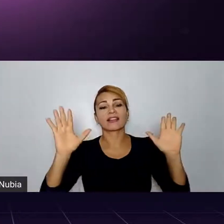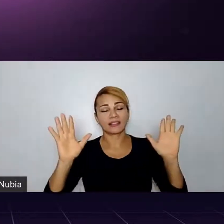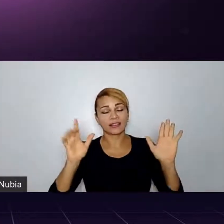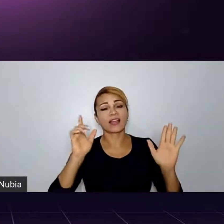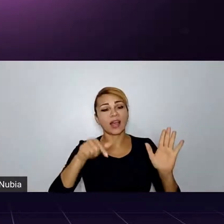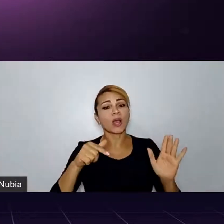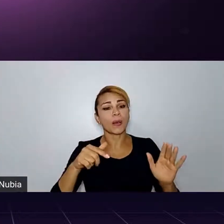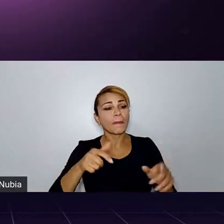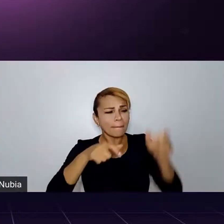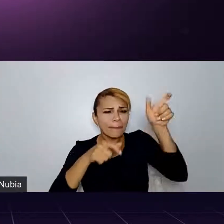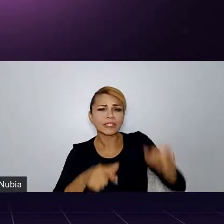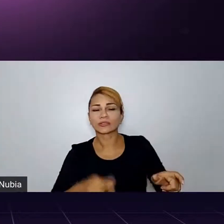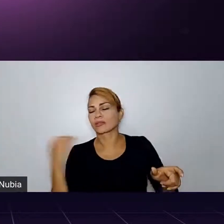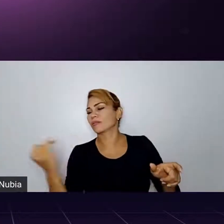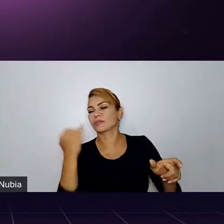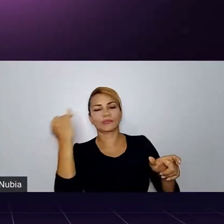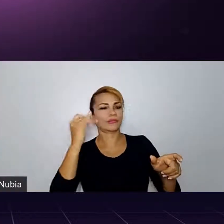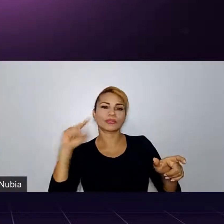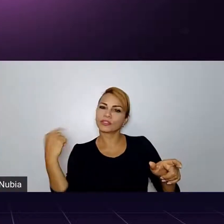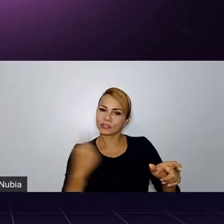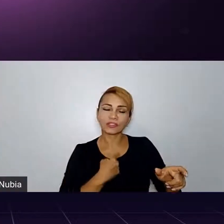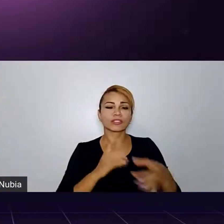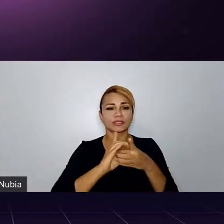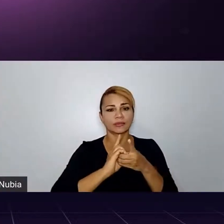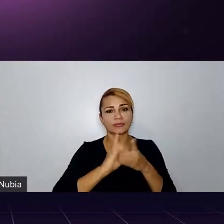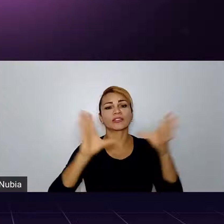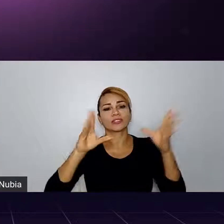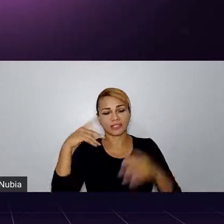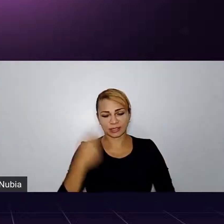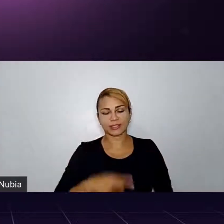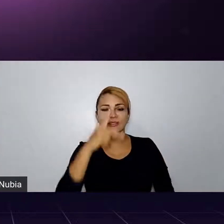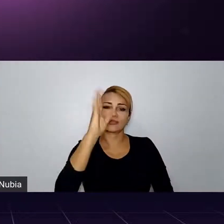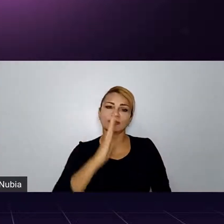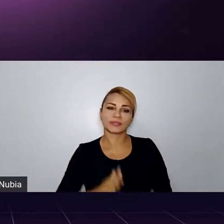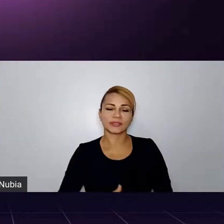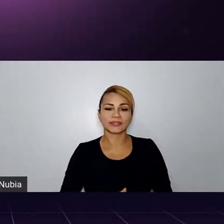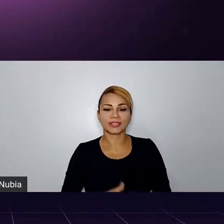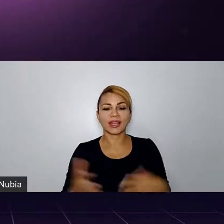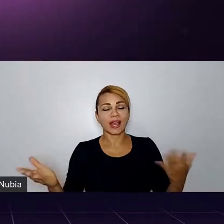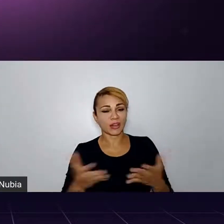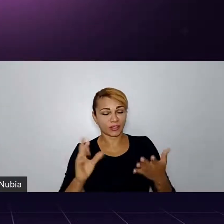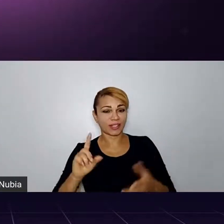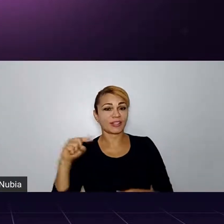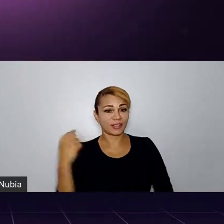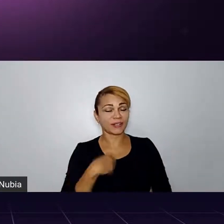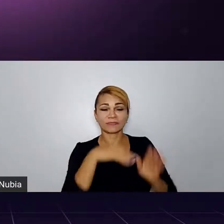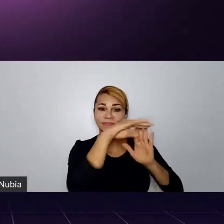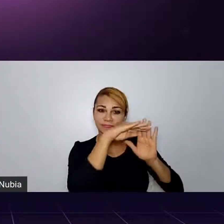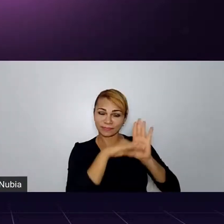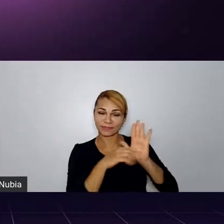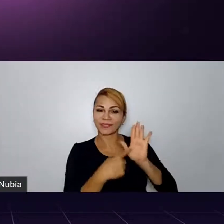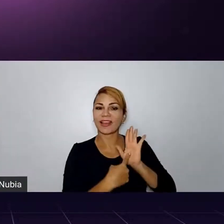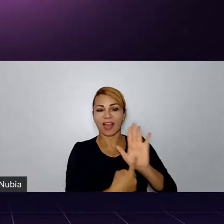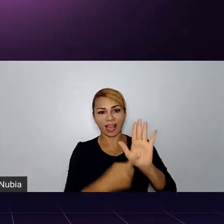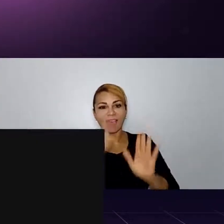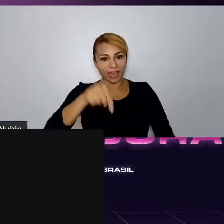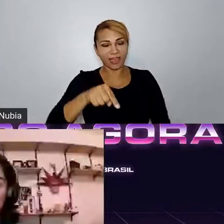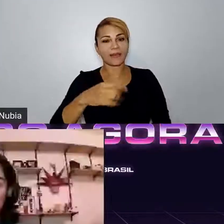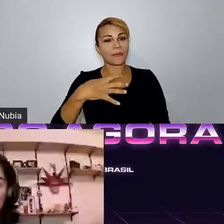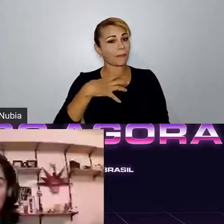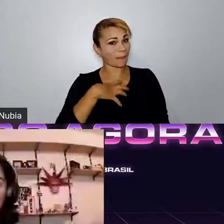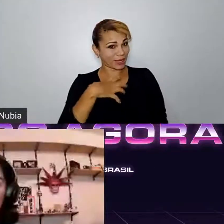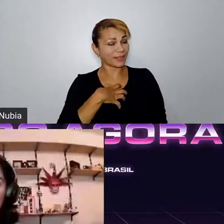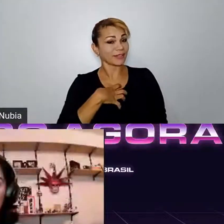muito importante para a nossa democracia no Brasil, e eu vou descrevê-la agora. Ela é uma baiana, uma baiana, uma pessoa da